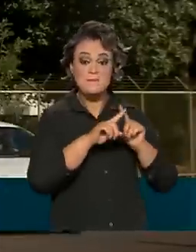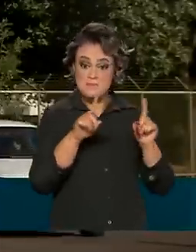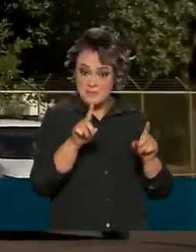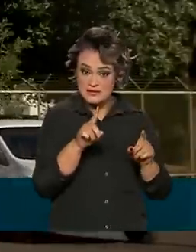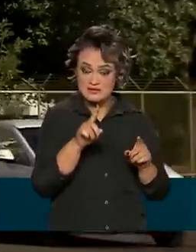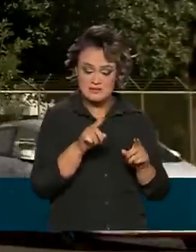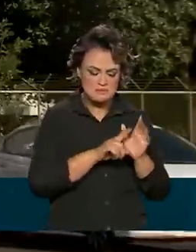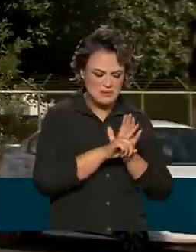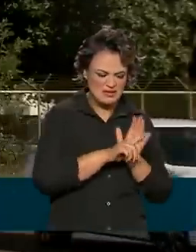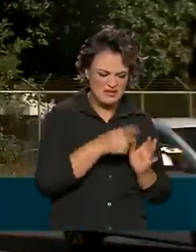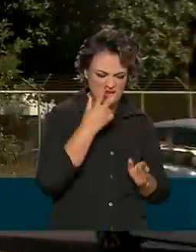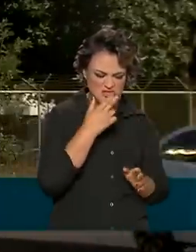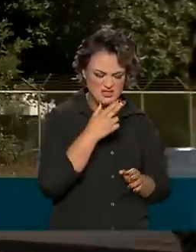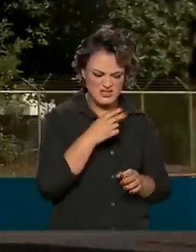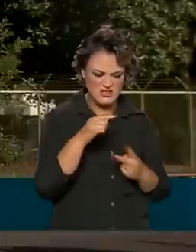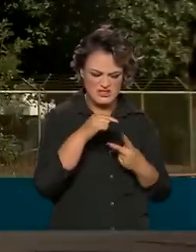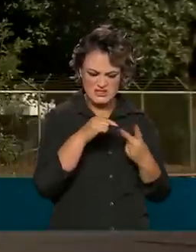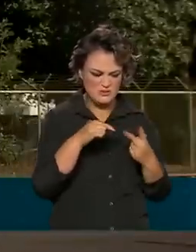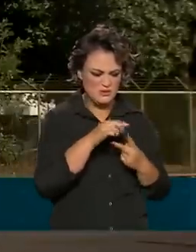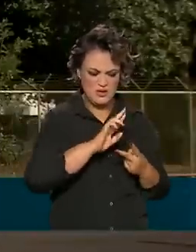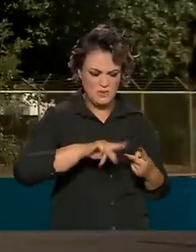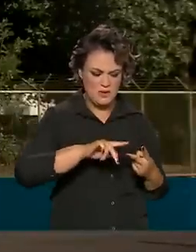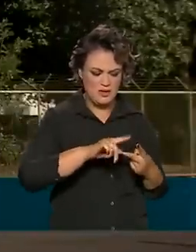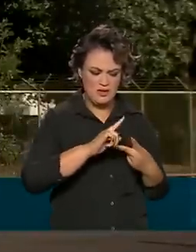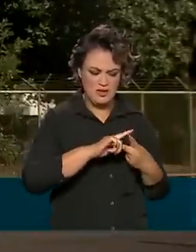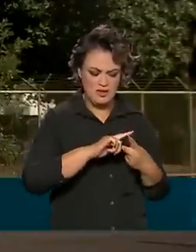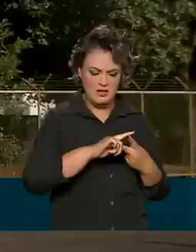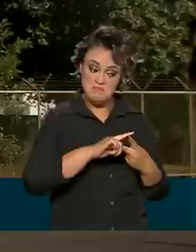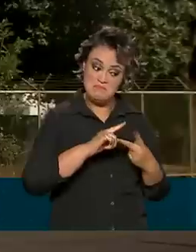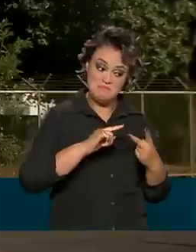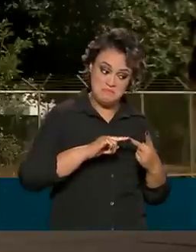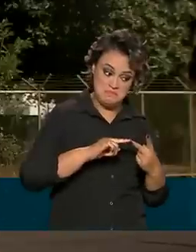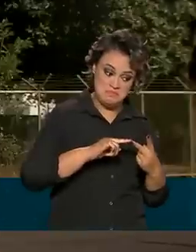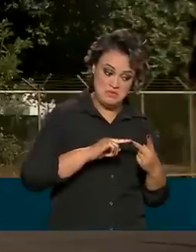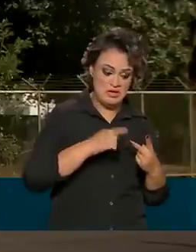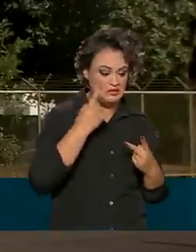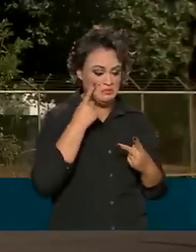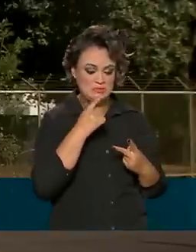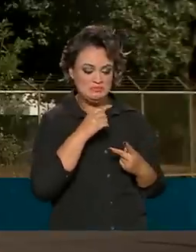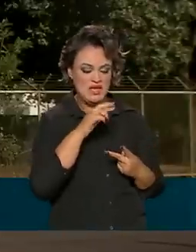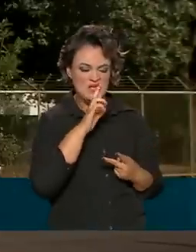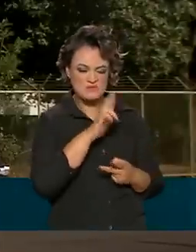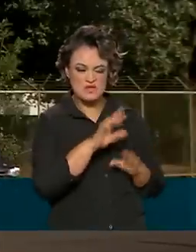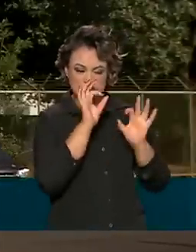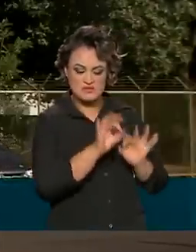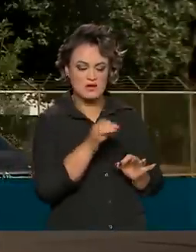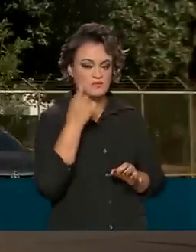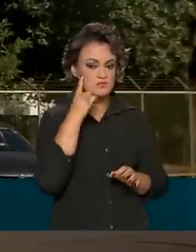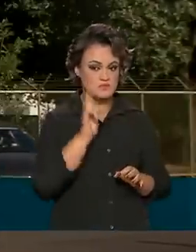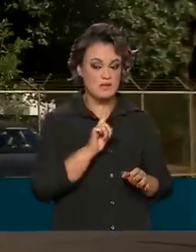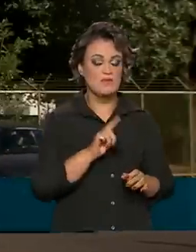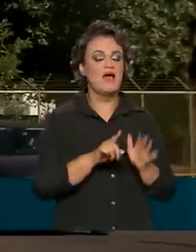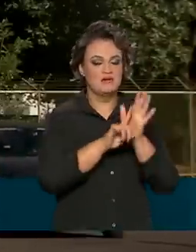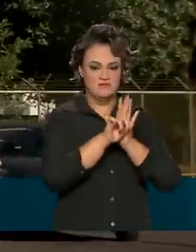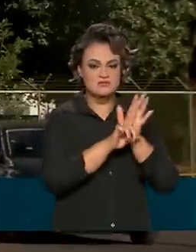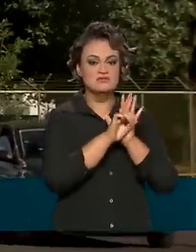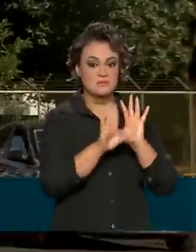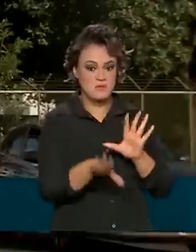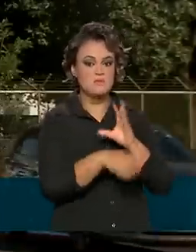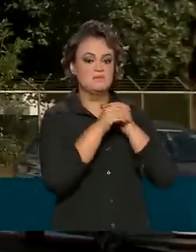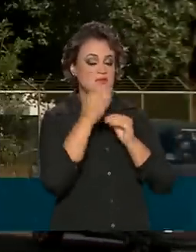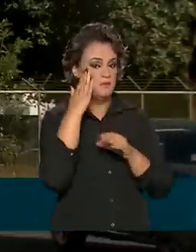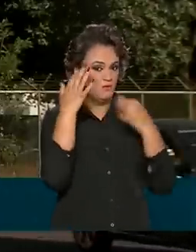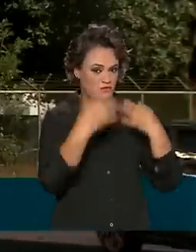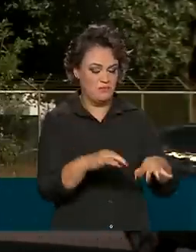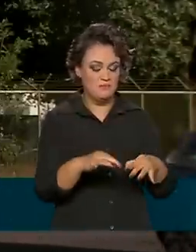de ser de Philips. No caso do Bruno, o laudo foi inconclusivo. Por isso, serão feitos exames complementares.